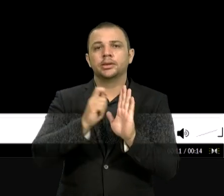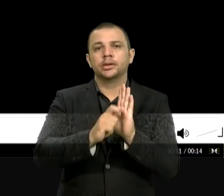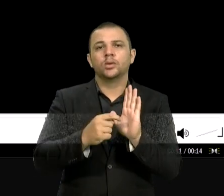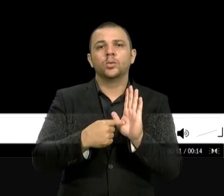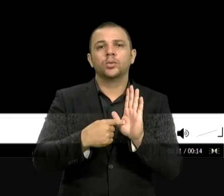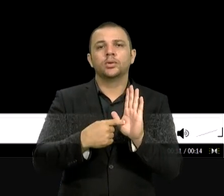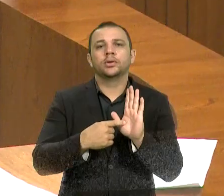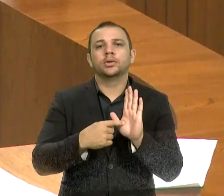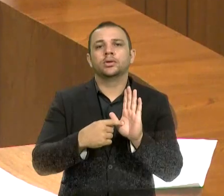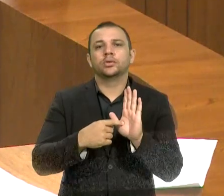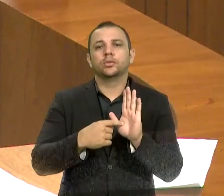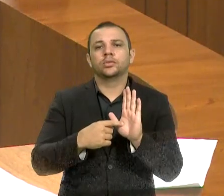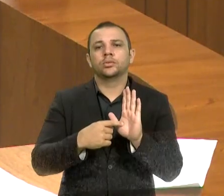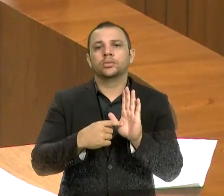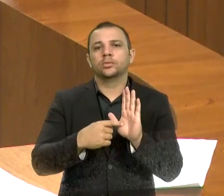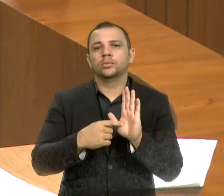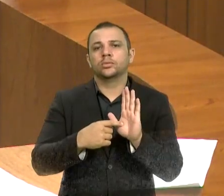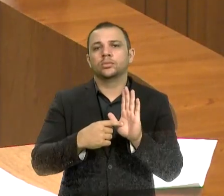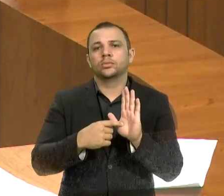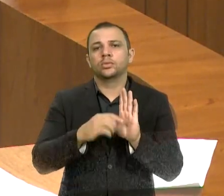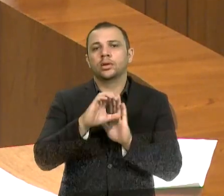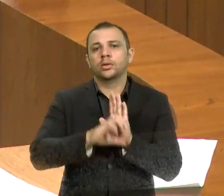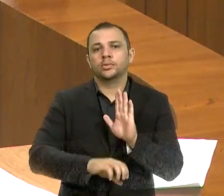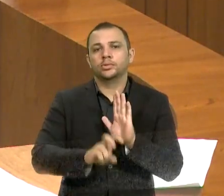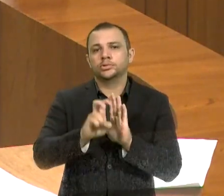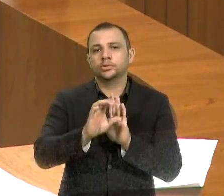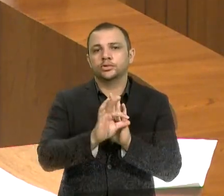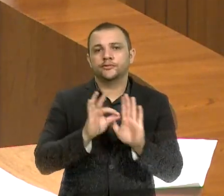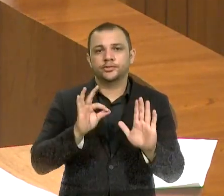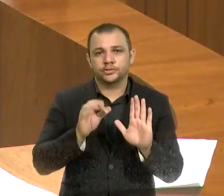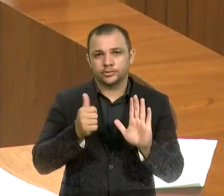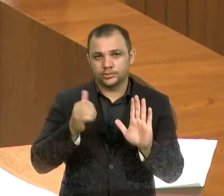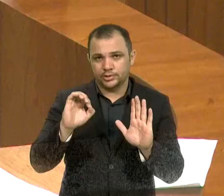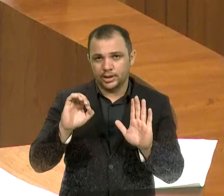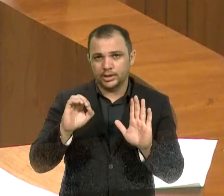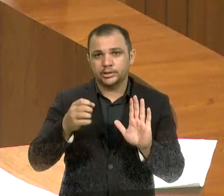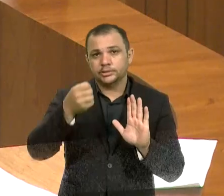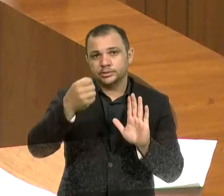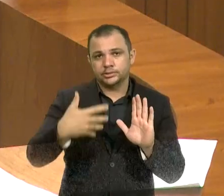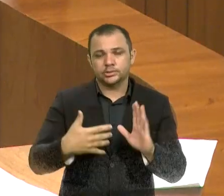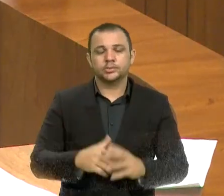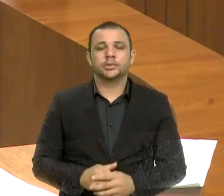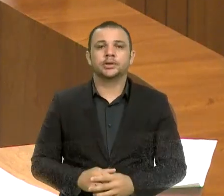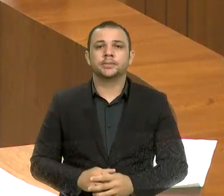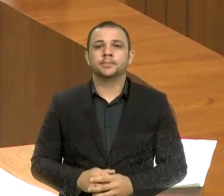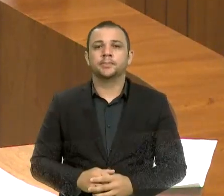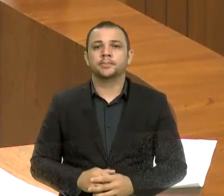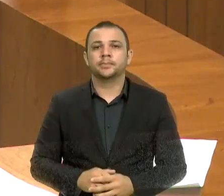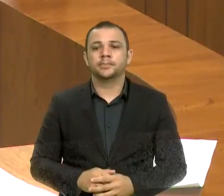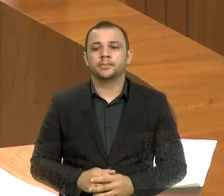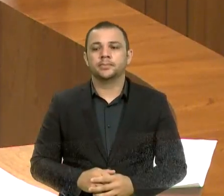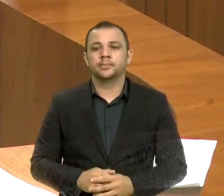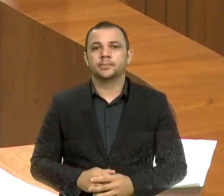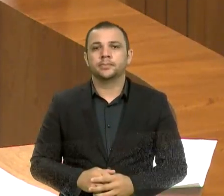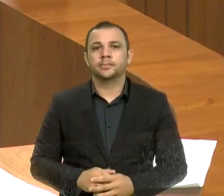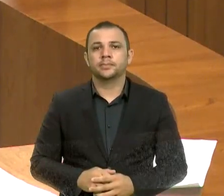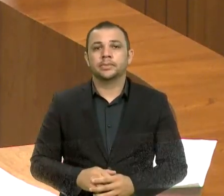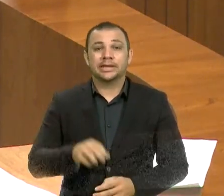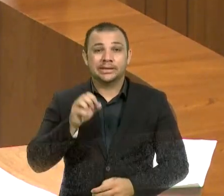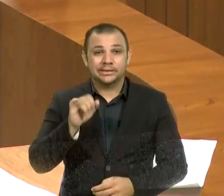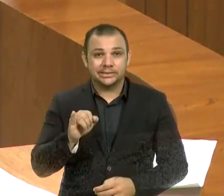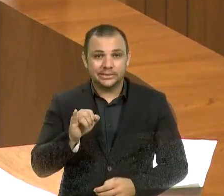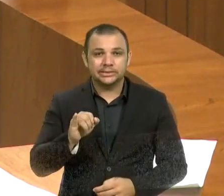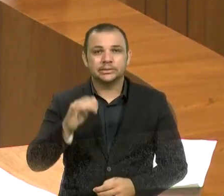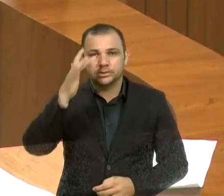5, e versos 10, que diz assim, Bem-aventurados os perseguidos por causa